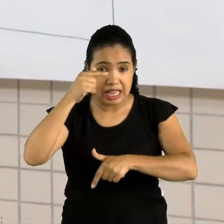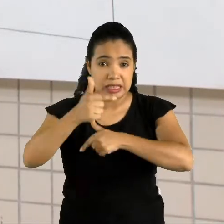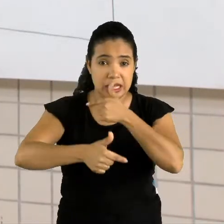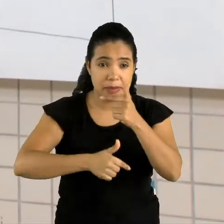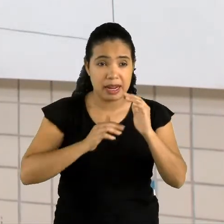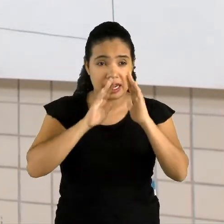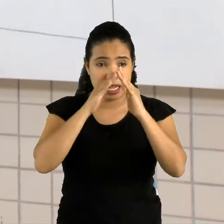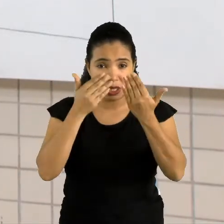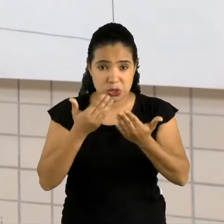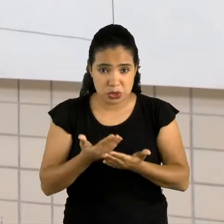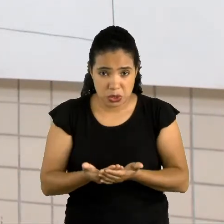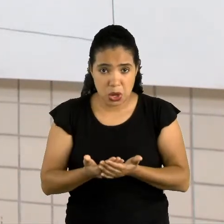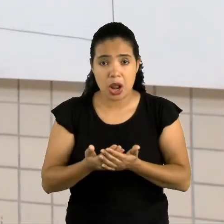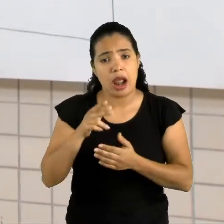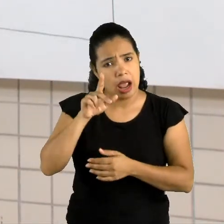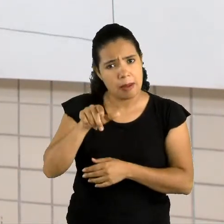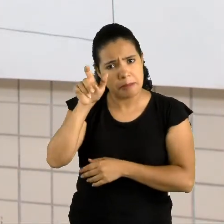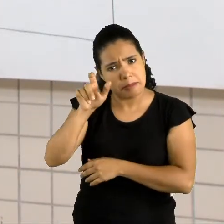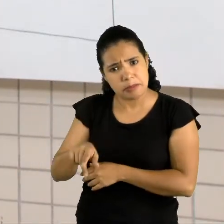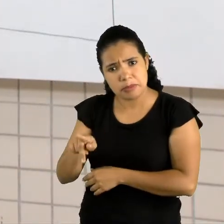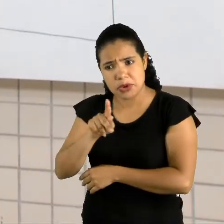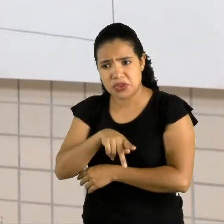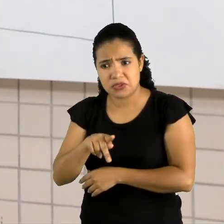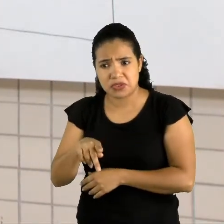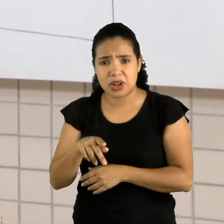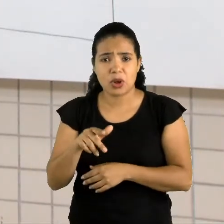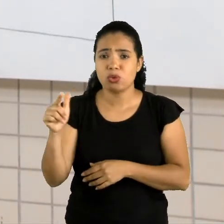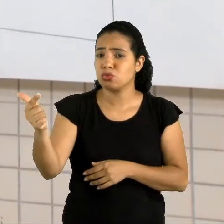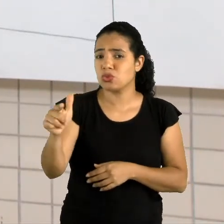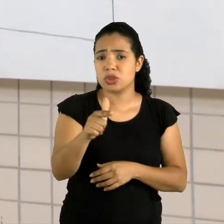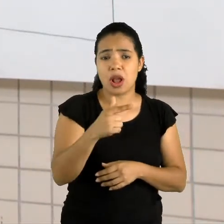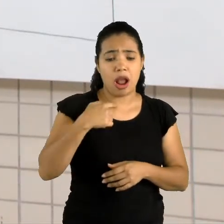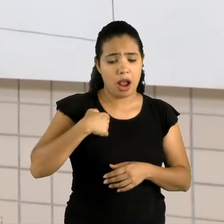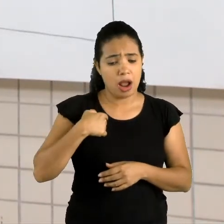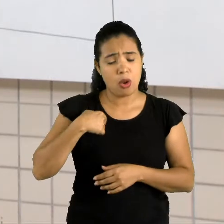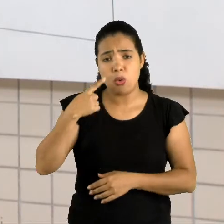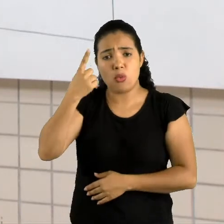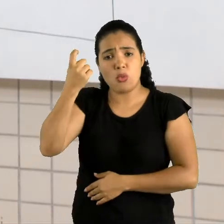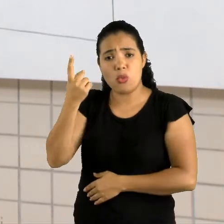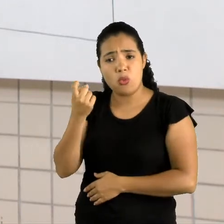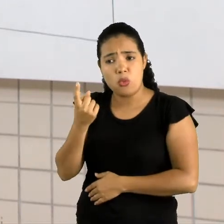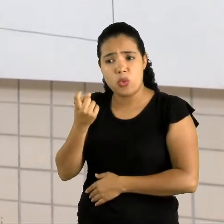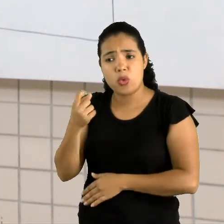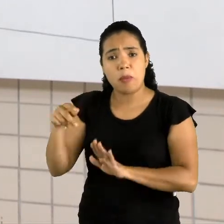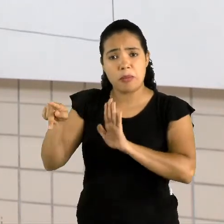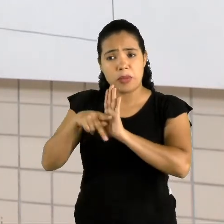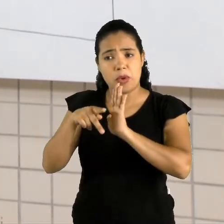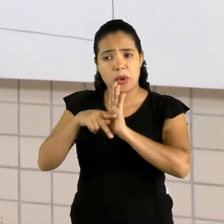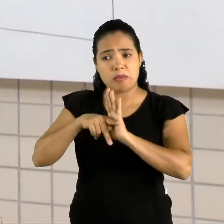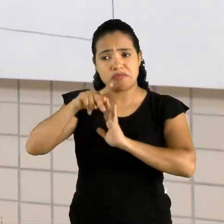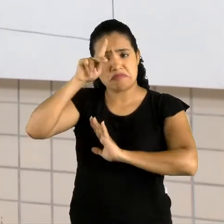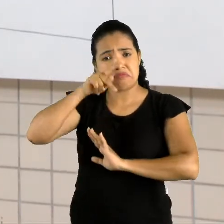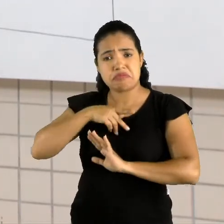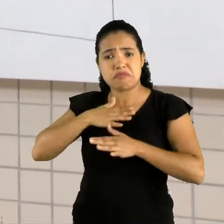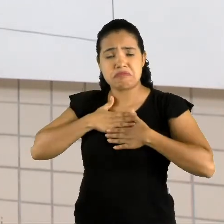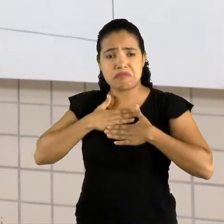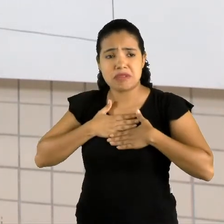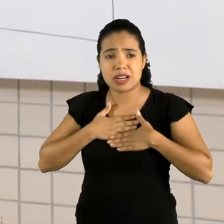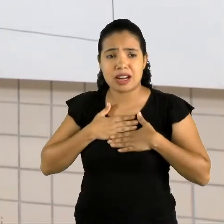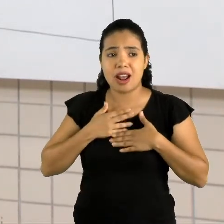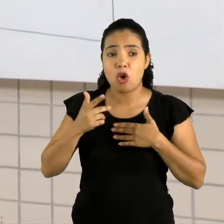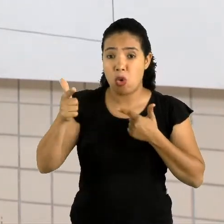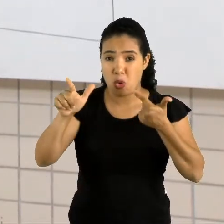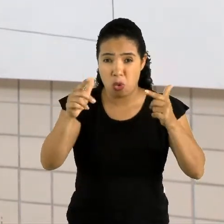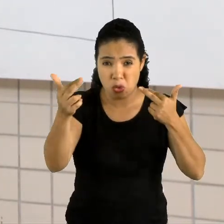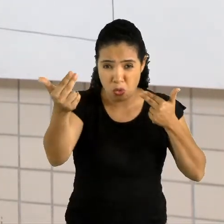escola municipal, que é professora, não vai existir nenhuma. É único. Então, quer dizer que é próprio. Não existe mais nenhum igual aquele.